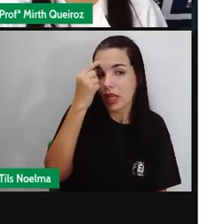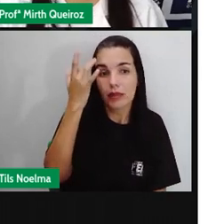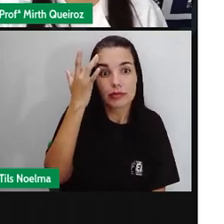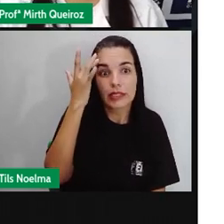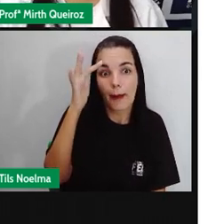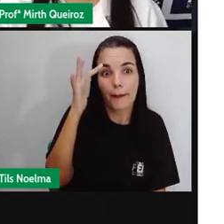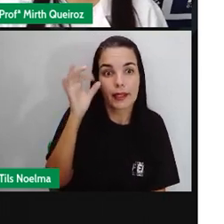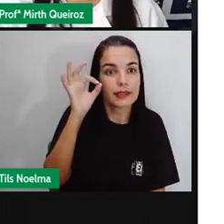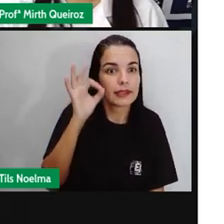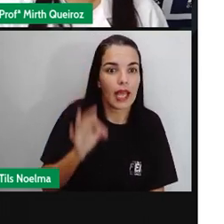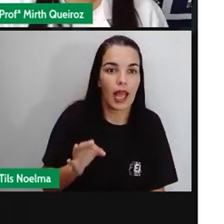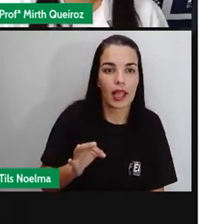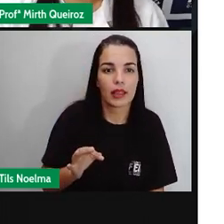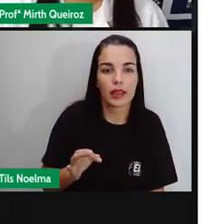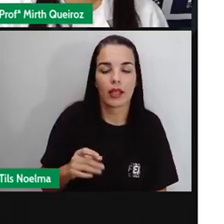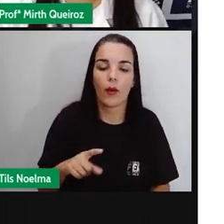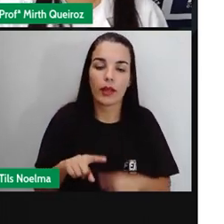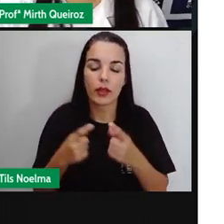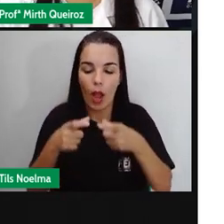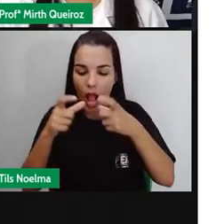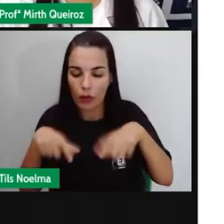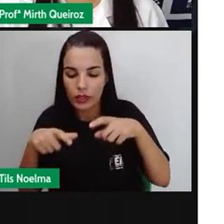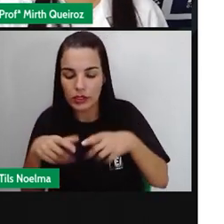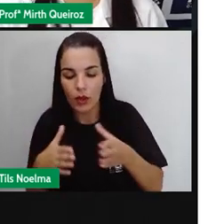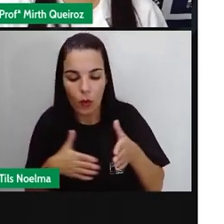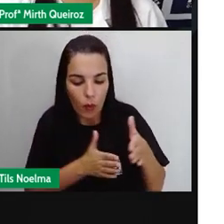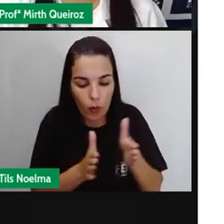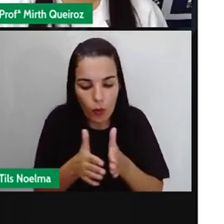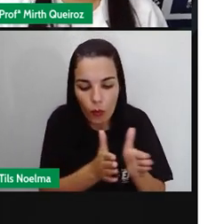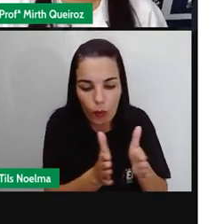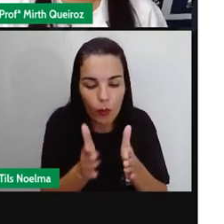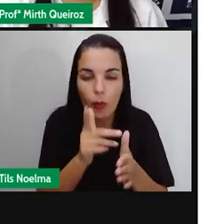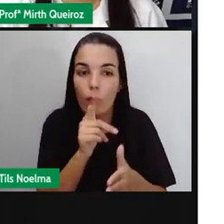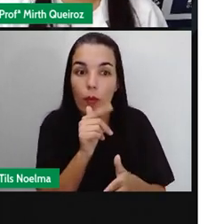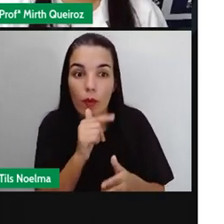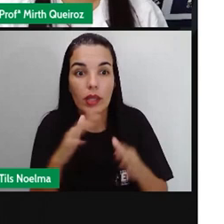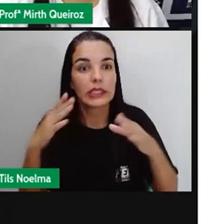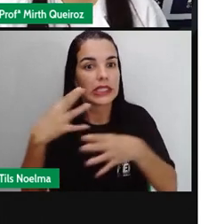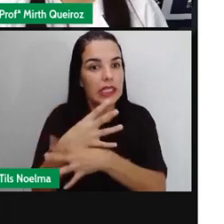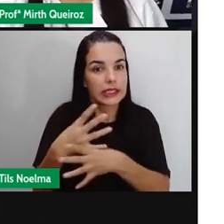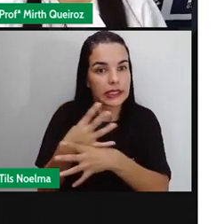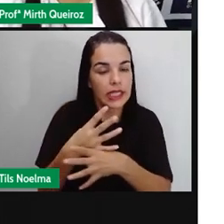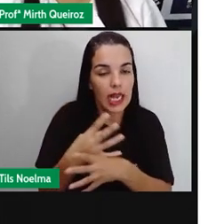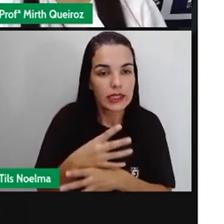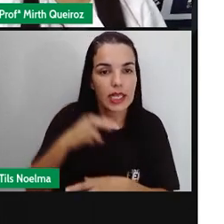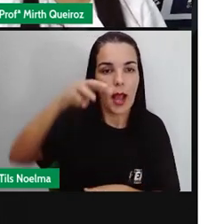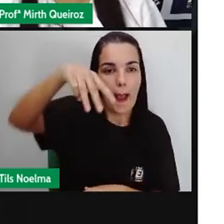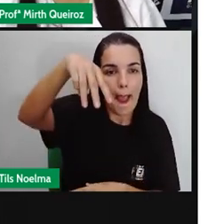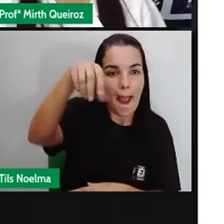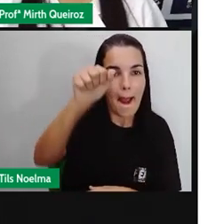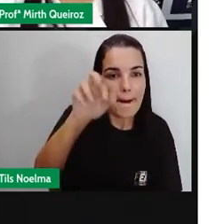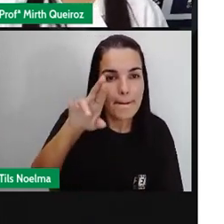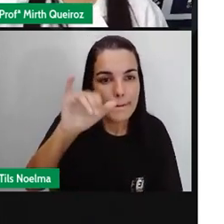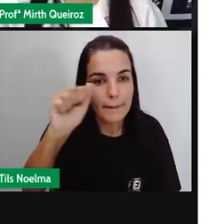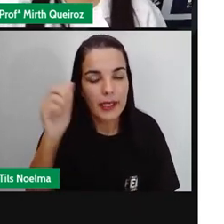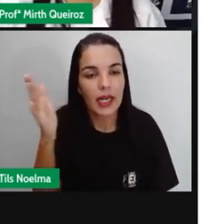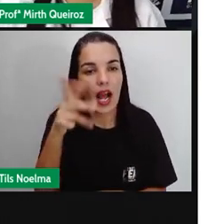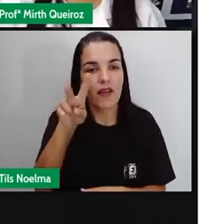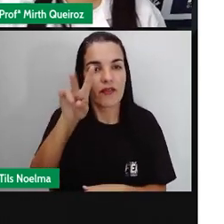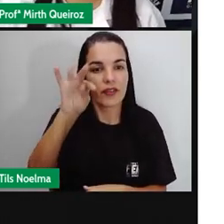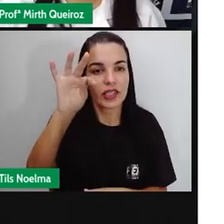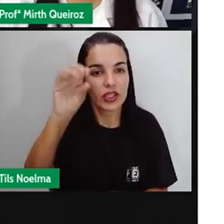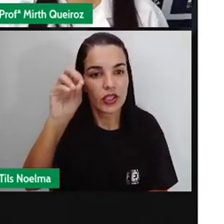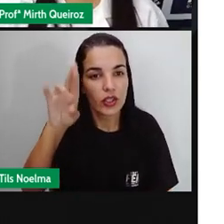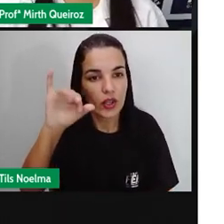Onde aconteceu? No Rio Corrente, na cidade de Santa Maria da Vitória. Com quem aconteceu? Aconteceu